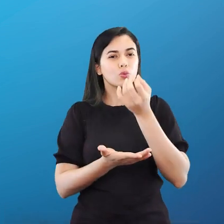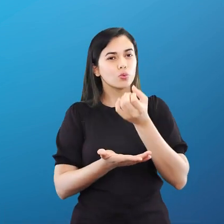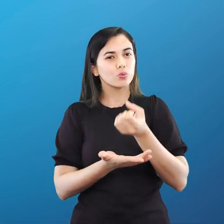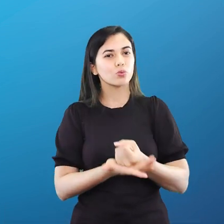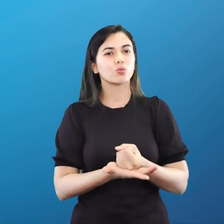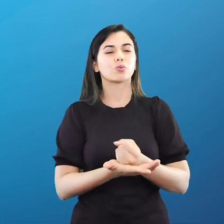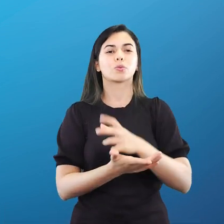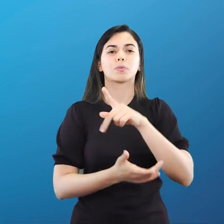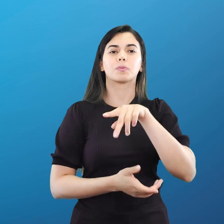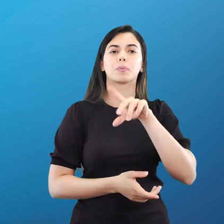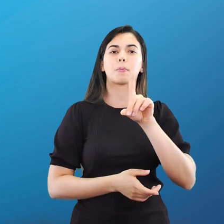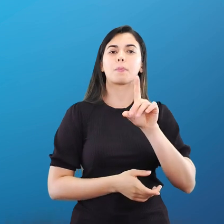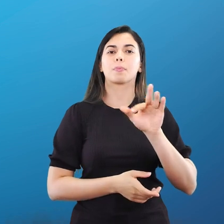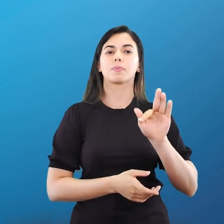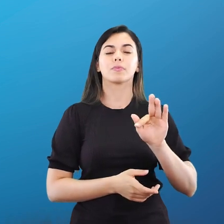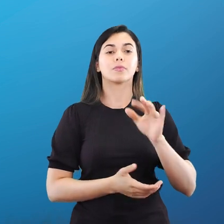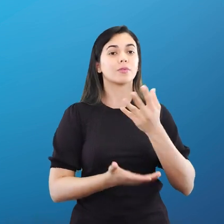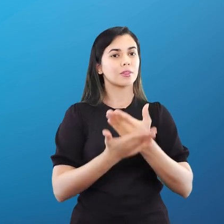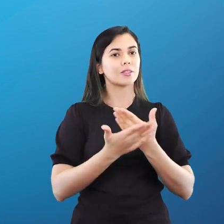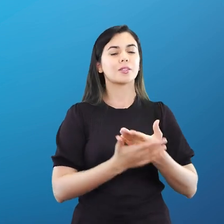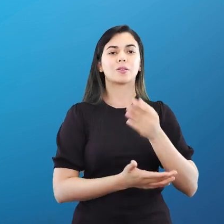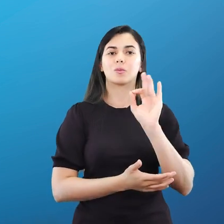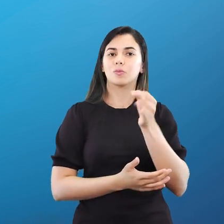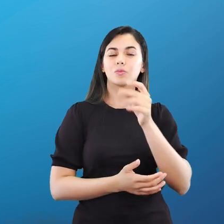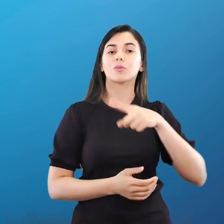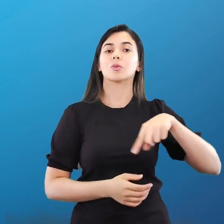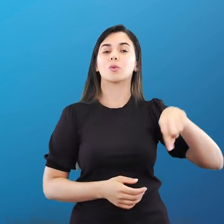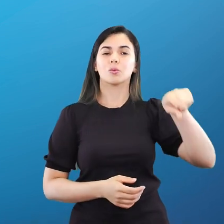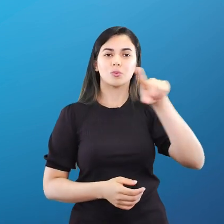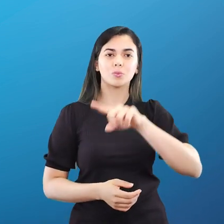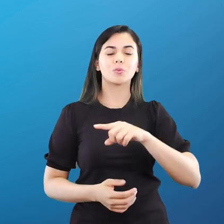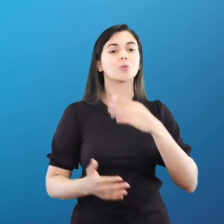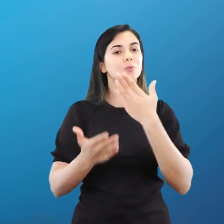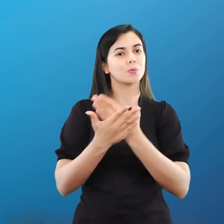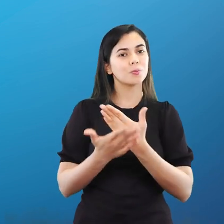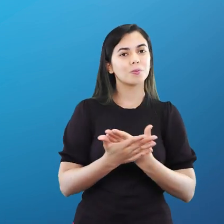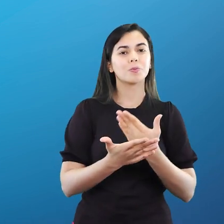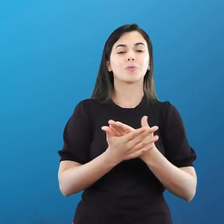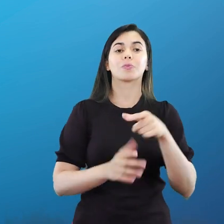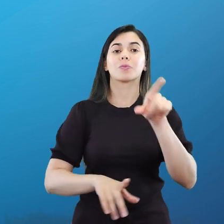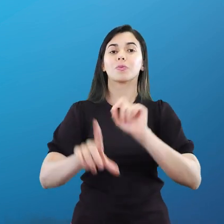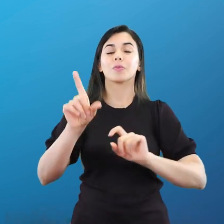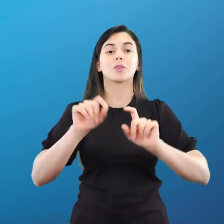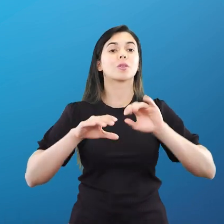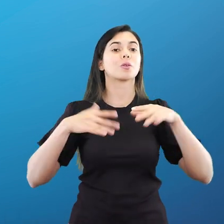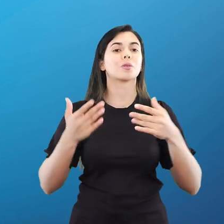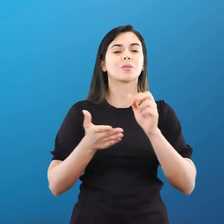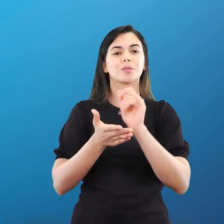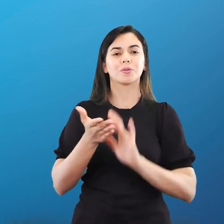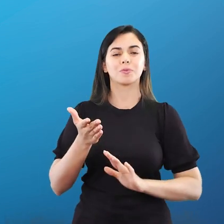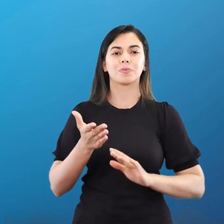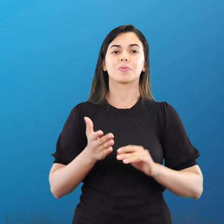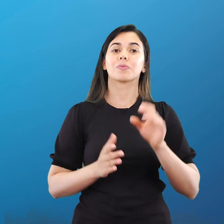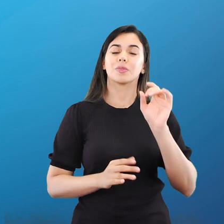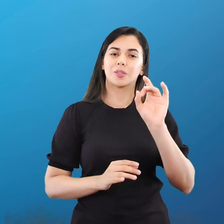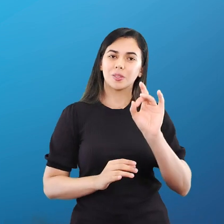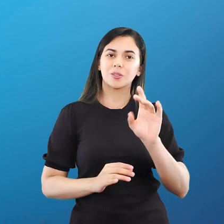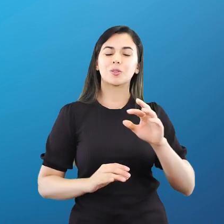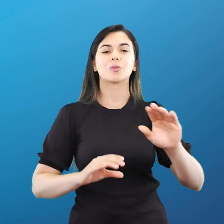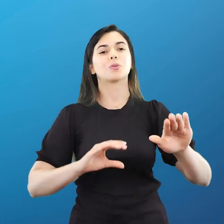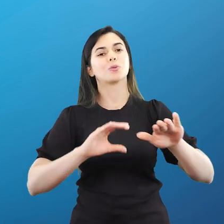PDF dessa aula que eu preparei pra gente, tá? Pra você ver as modalidades e escolher qual que você quer. E aí é só mandar